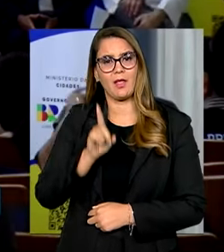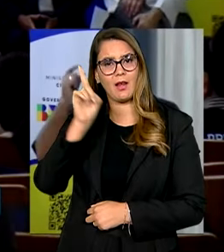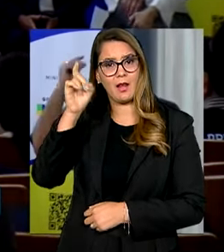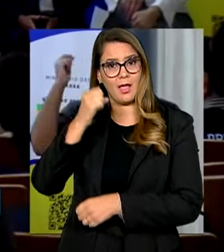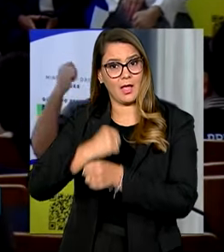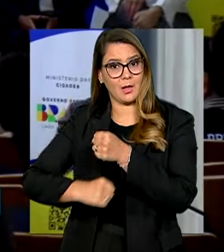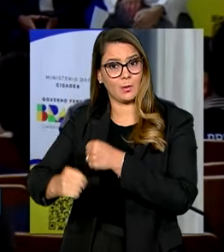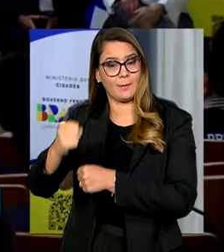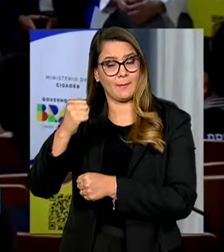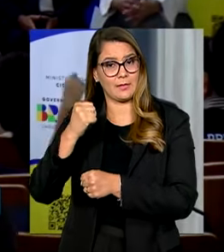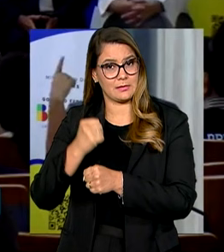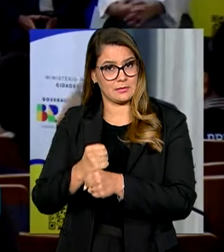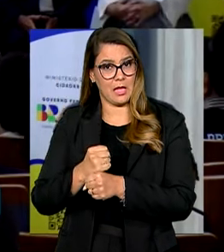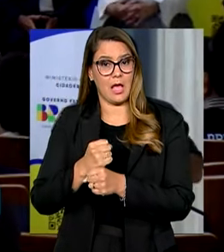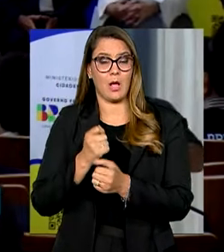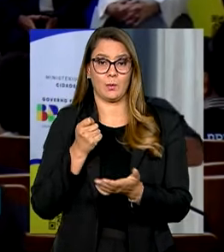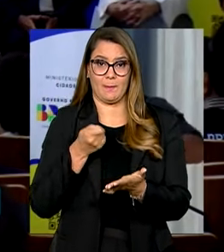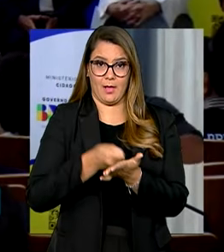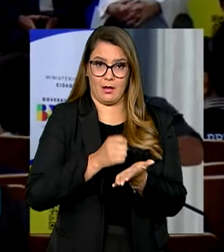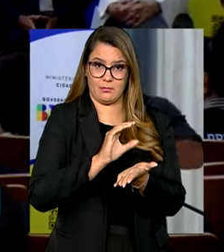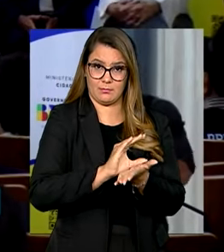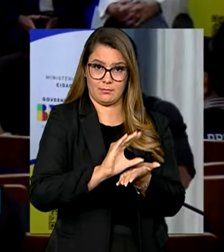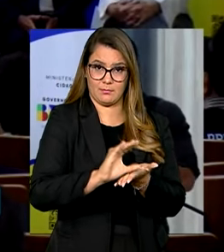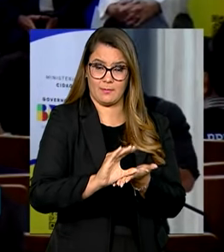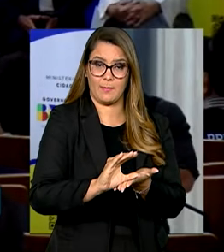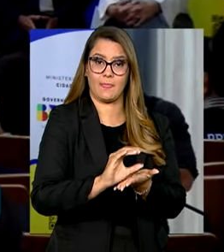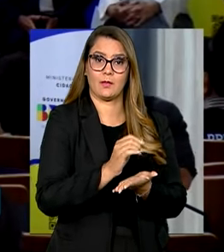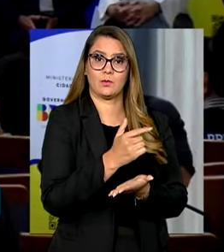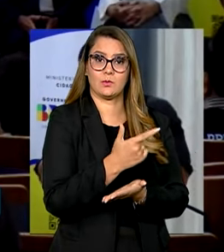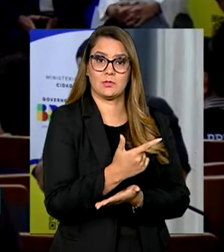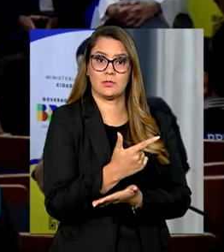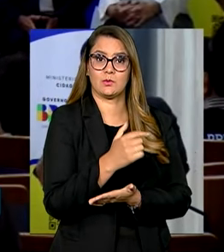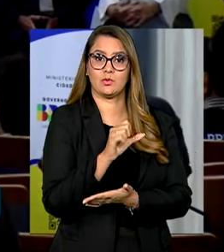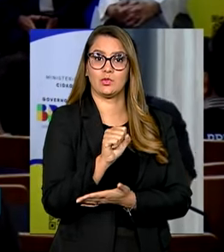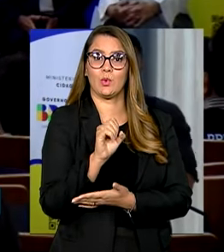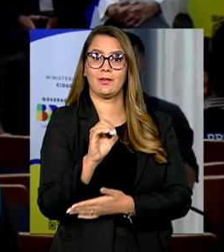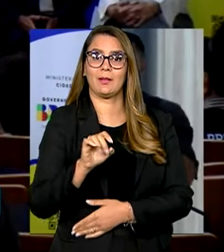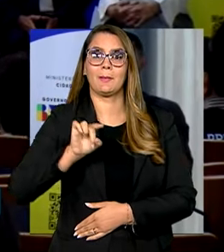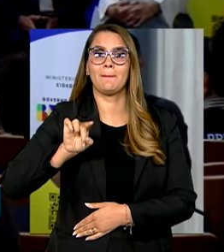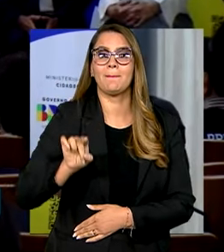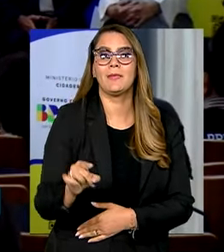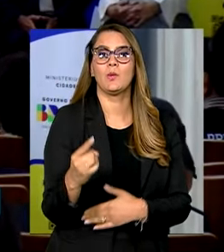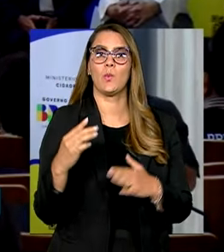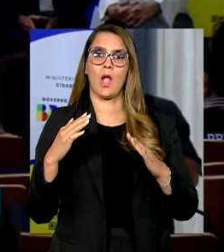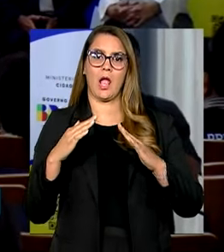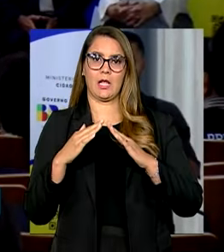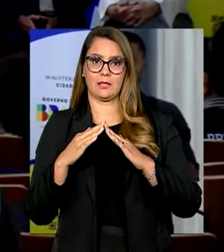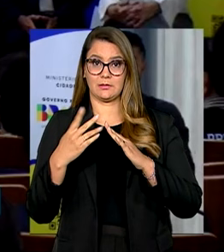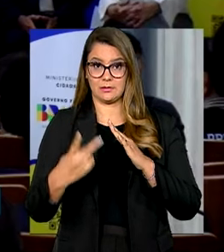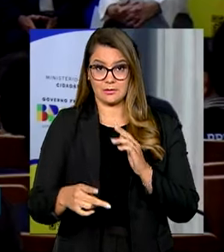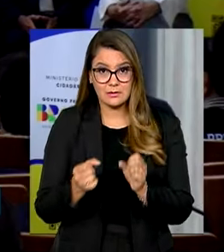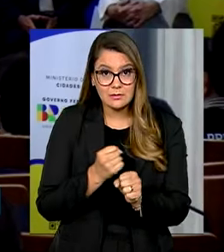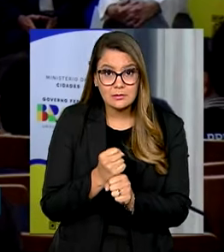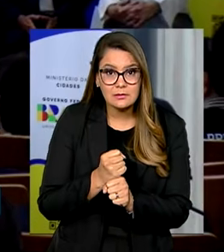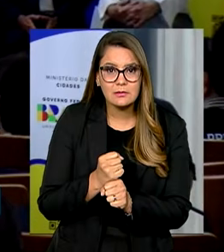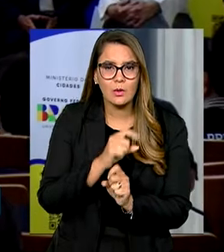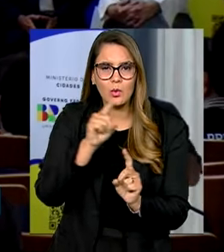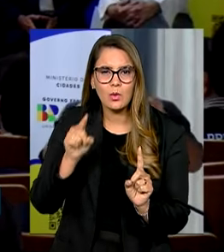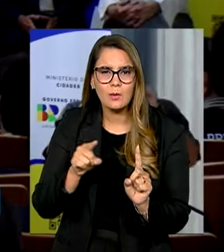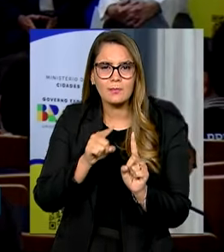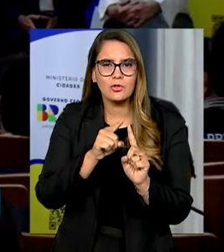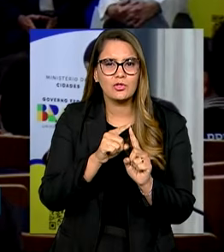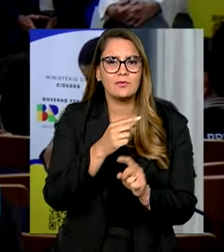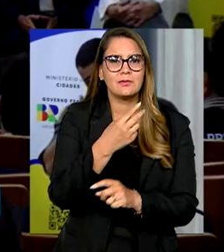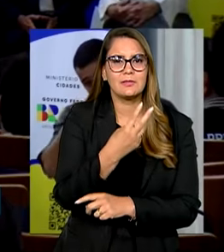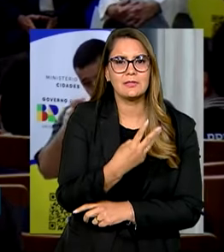ano passado, foram financiadas 280 mil unidades habitacionais. Esse ano, a meta era de